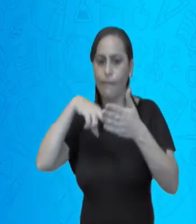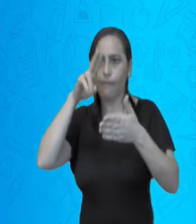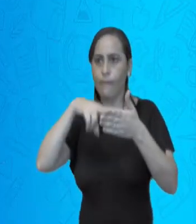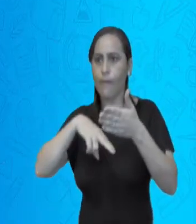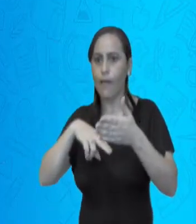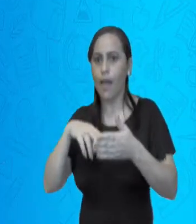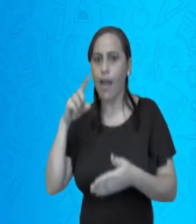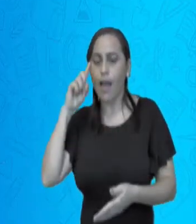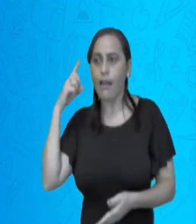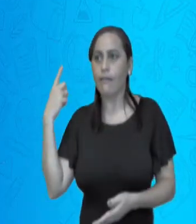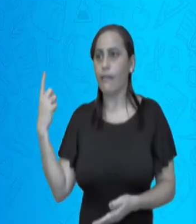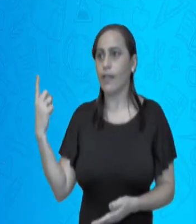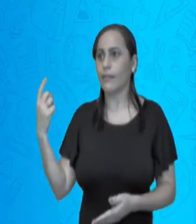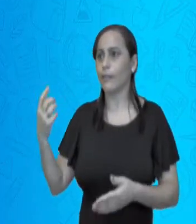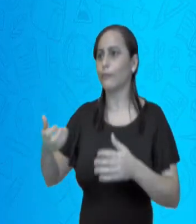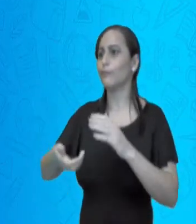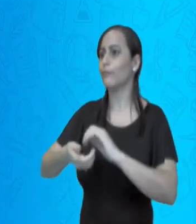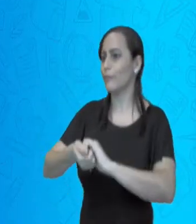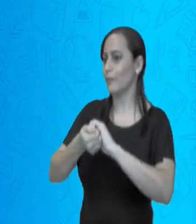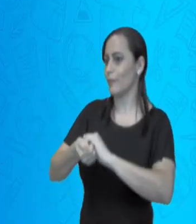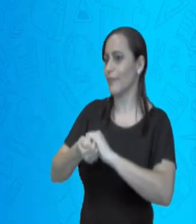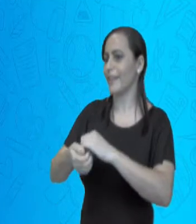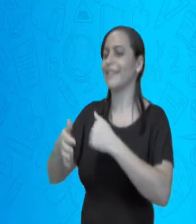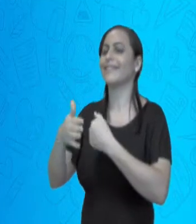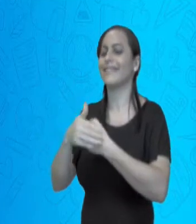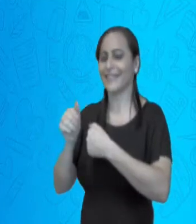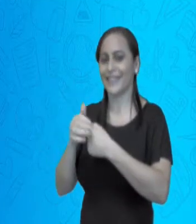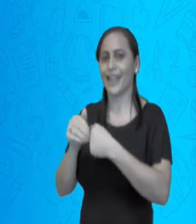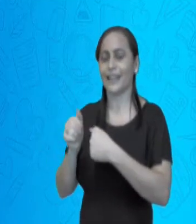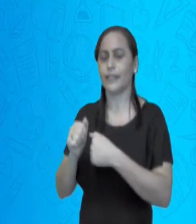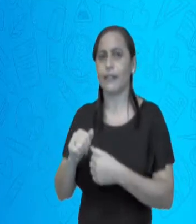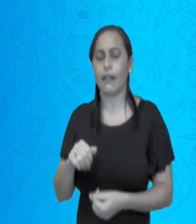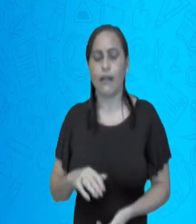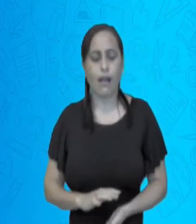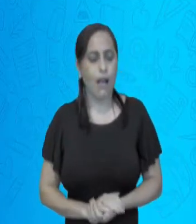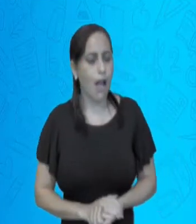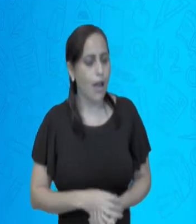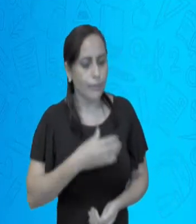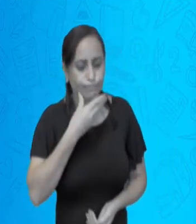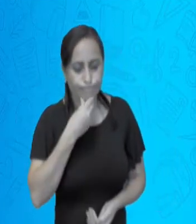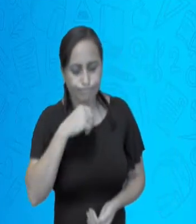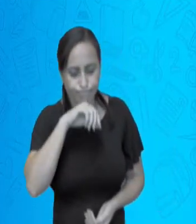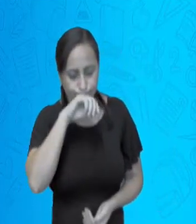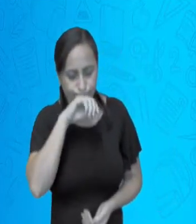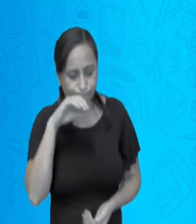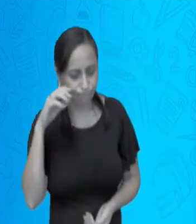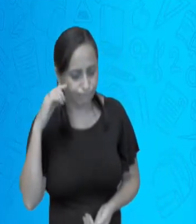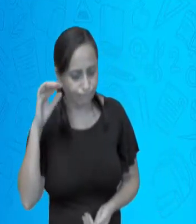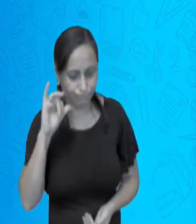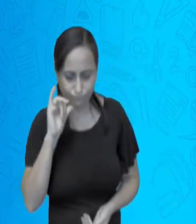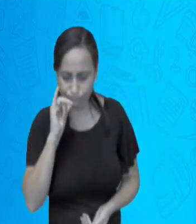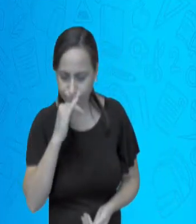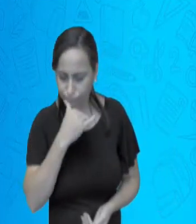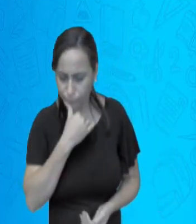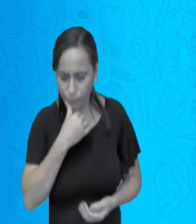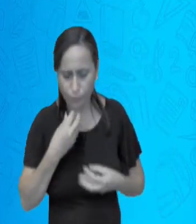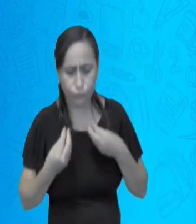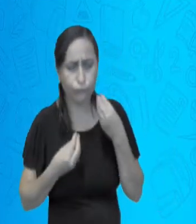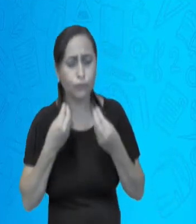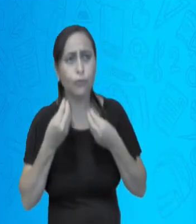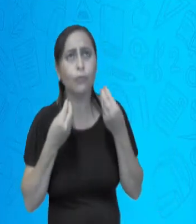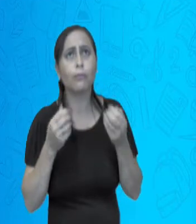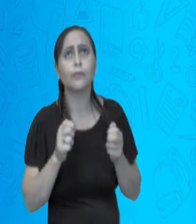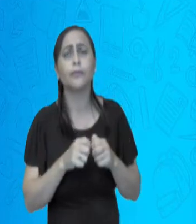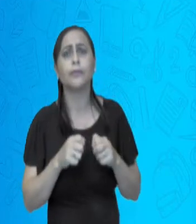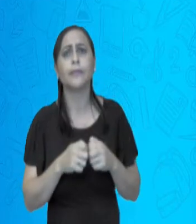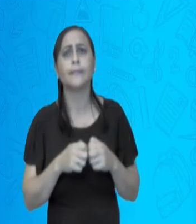e inventa. Cumprimenta e faz carinho. E o pai ficou chateado, falou, como que eu vou fazer outra adivinha? Ai, meu